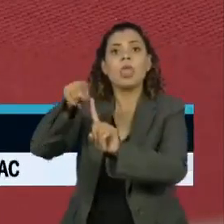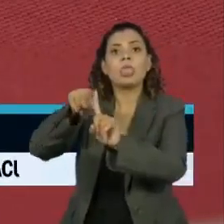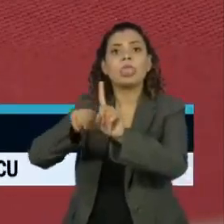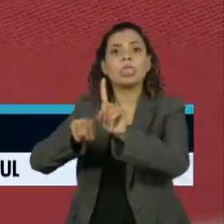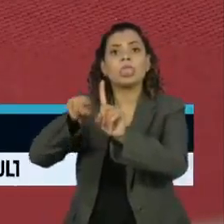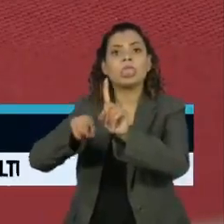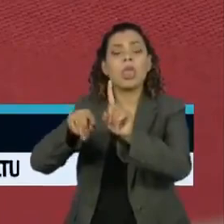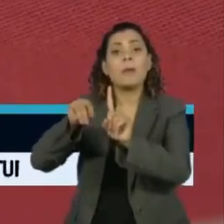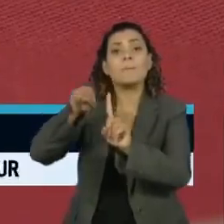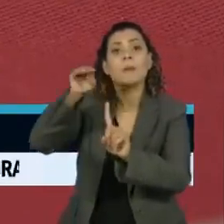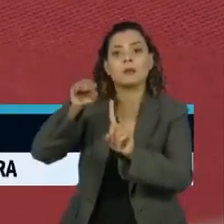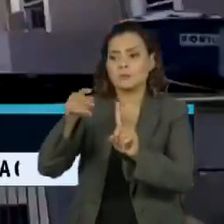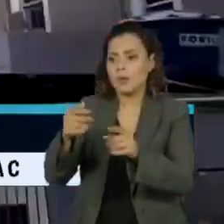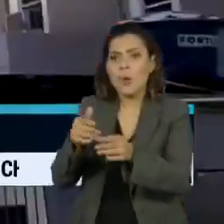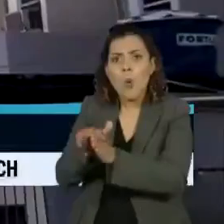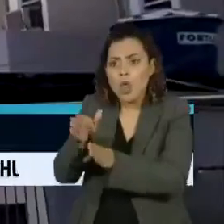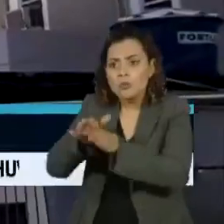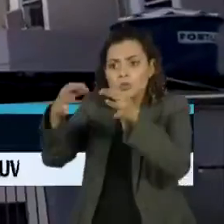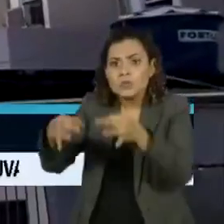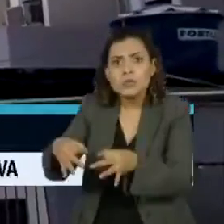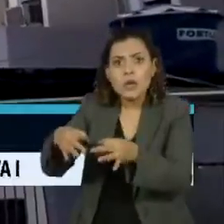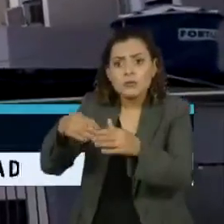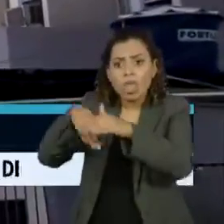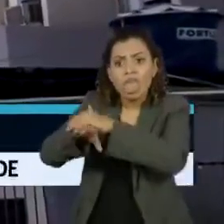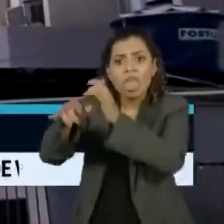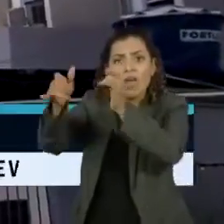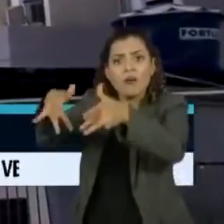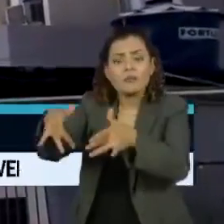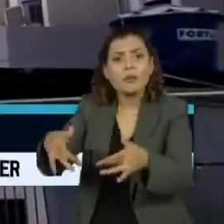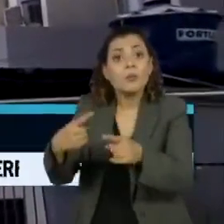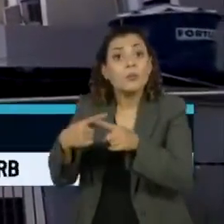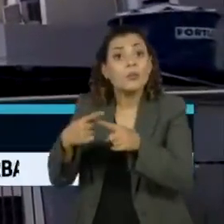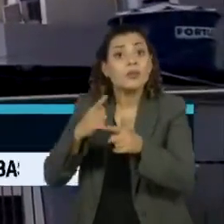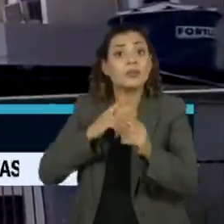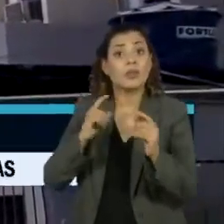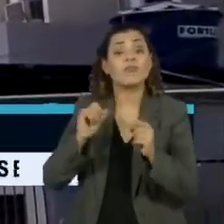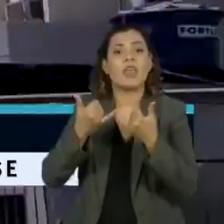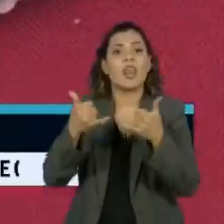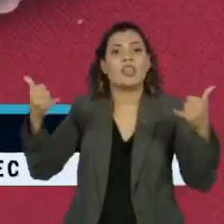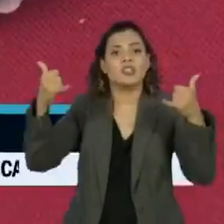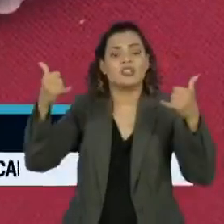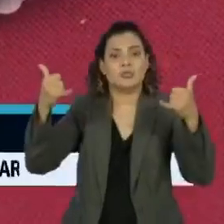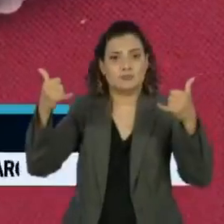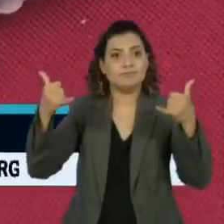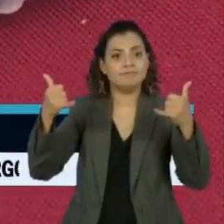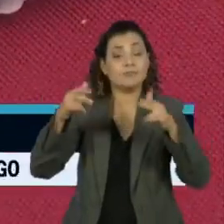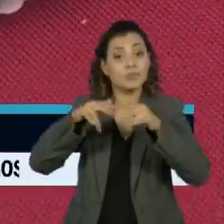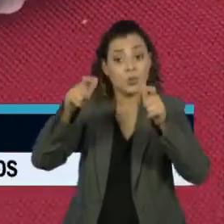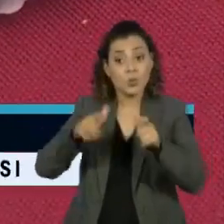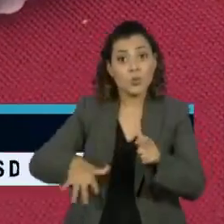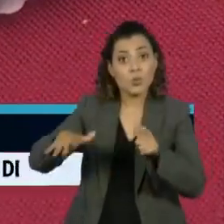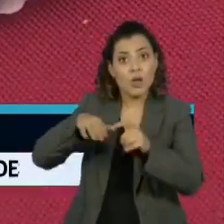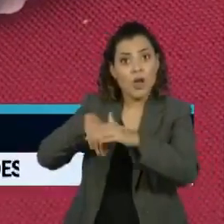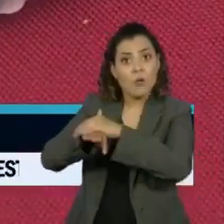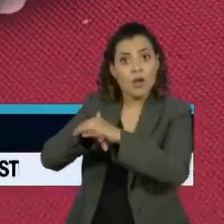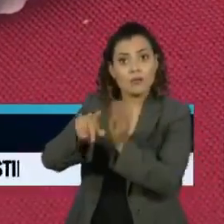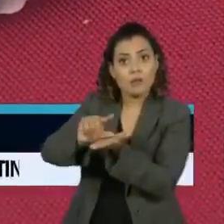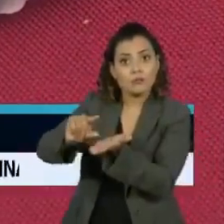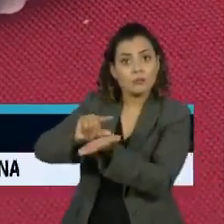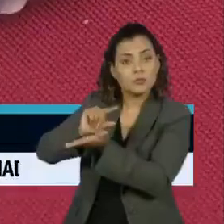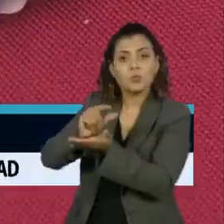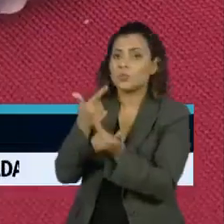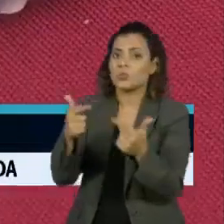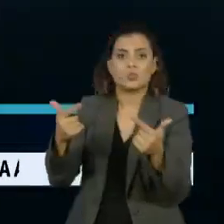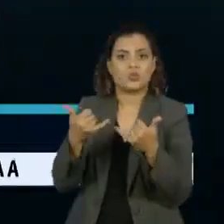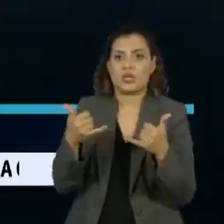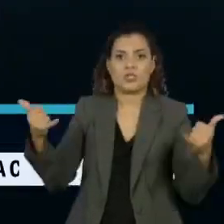média acima da recomendada, após o hospital ter uma suposta queda de energia. O local onde as doses estavam não